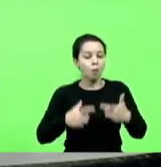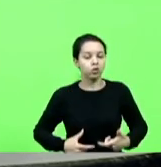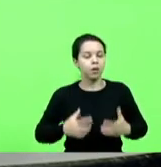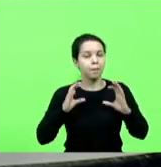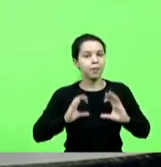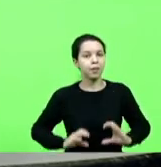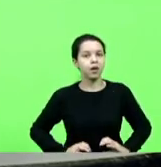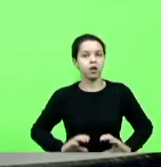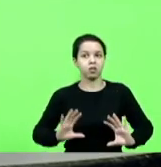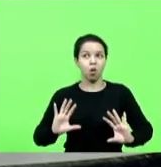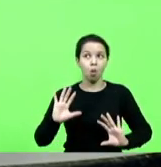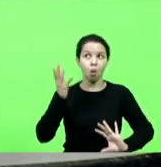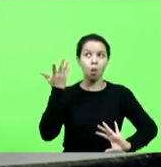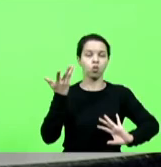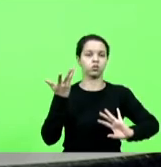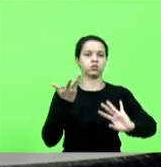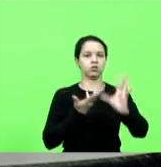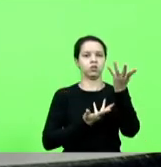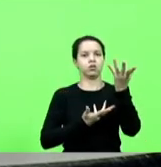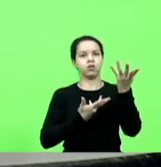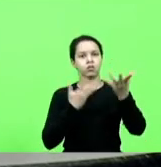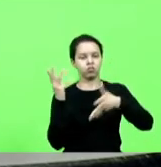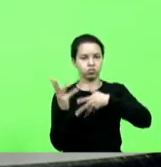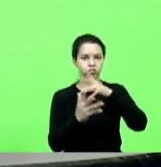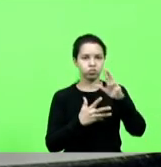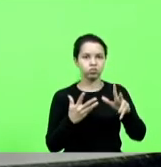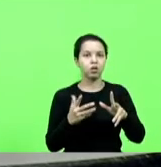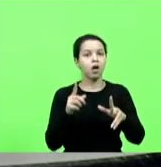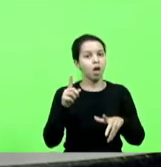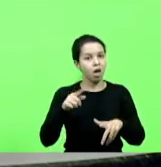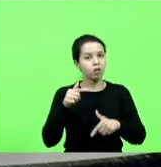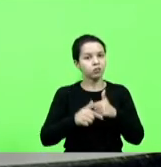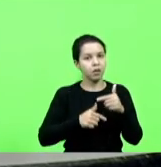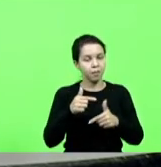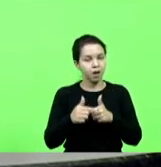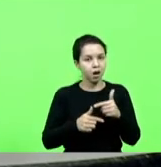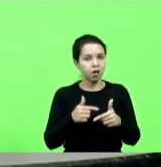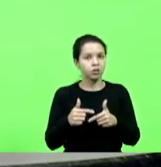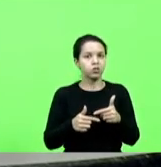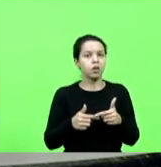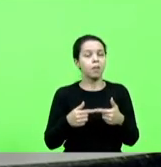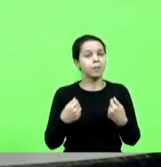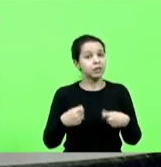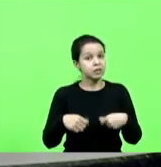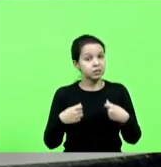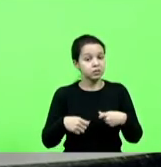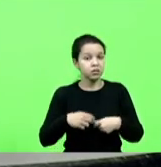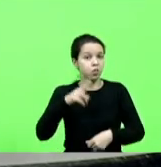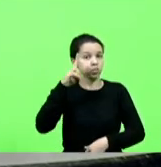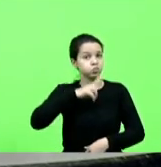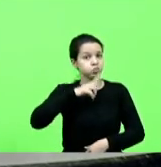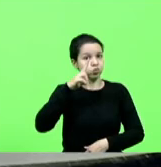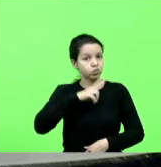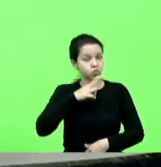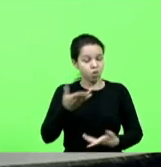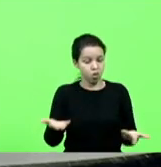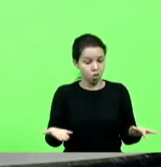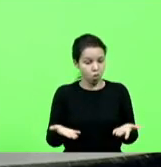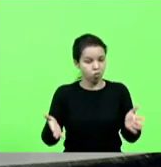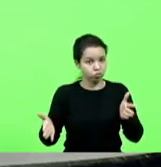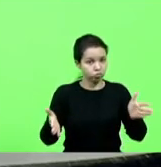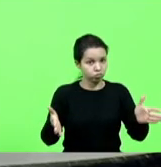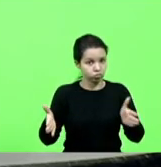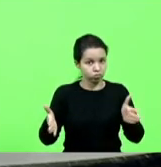frente a um desastre. É uma atividade que, mais do que nunca, se faz emergente nos tempos em que vivemos